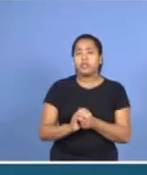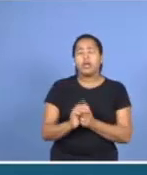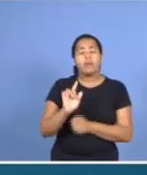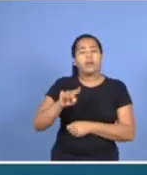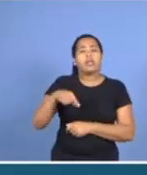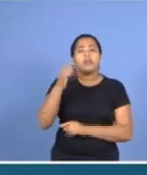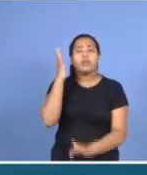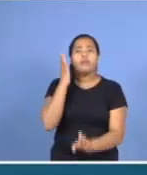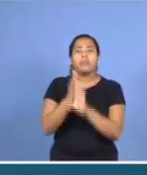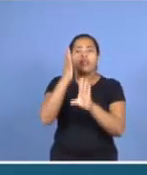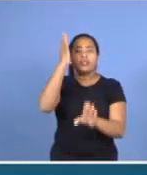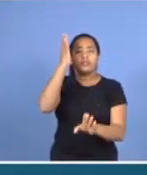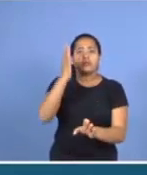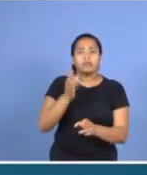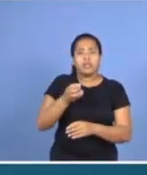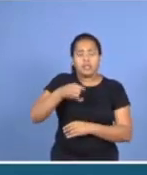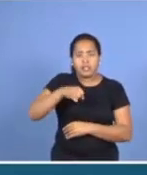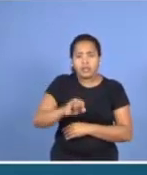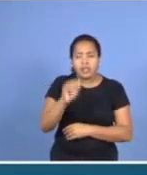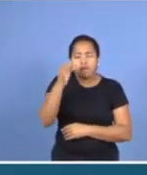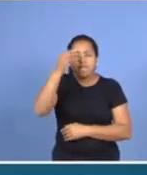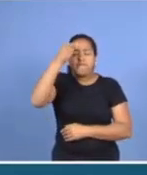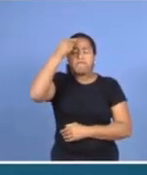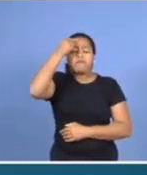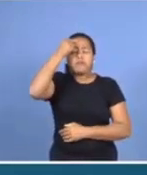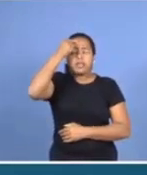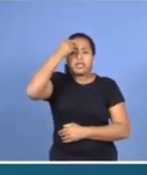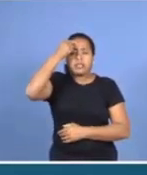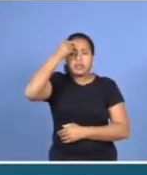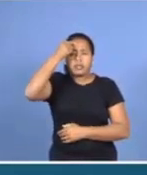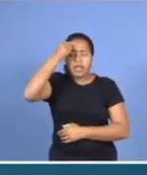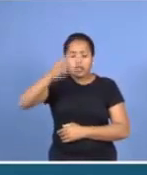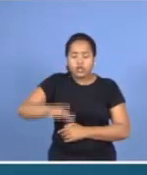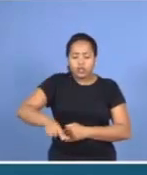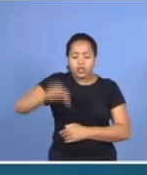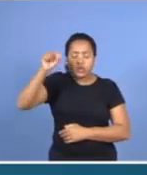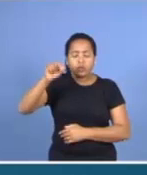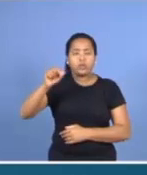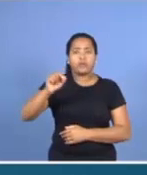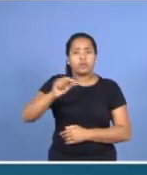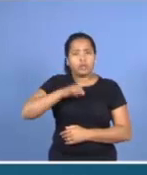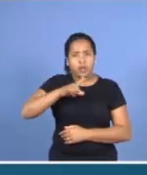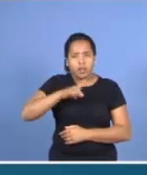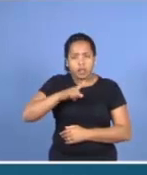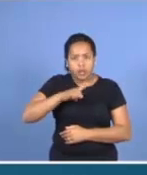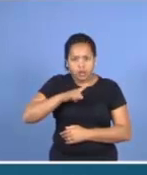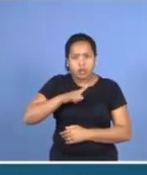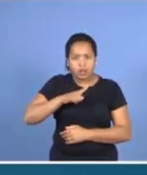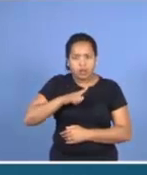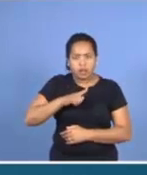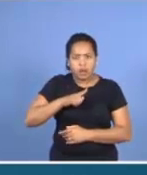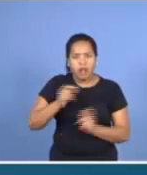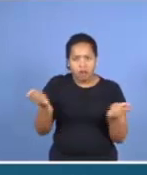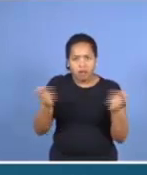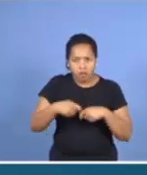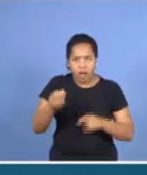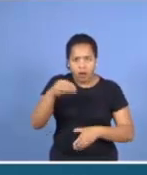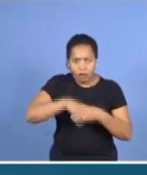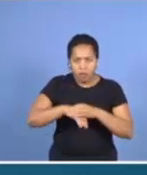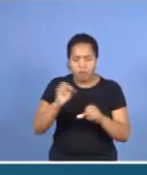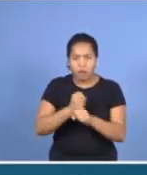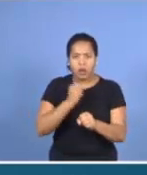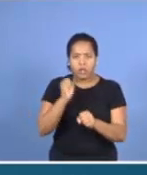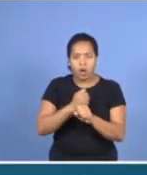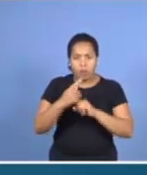descobrirmos, se essa mentalidade dessas posições tomadas, elas podem existir no nosso meio, no meio da obra